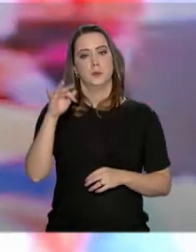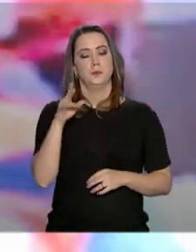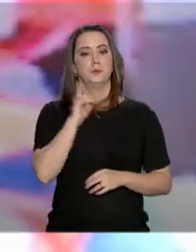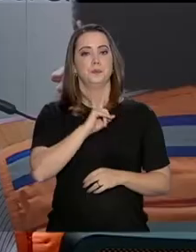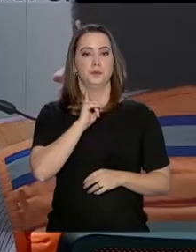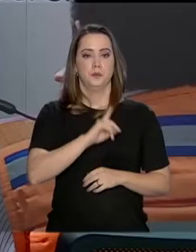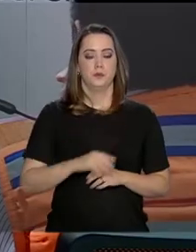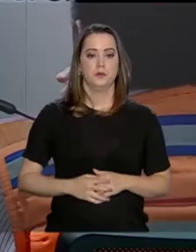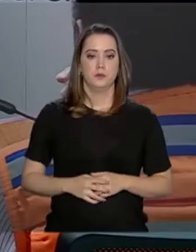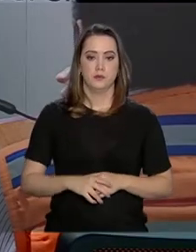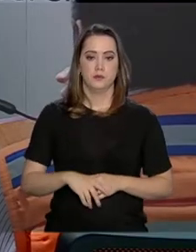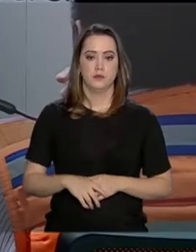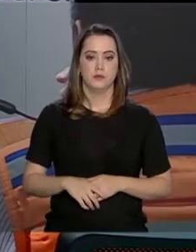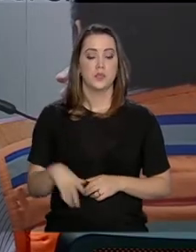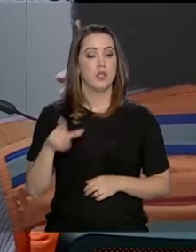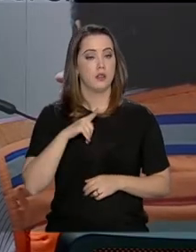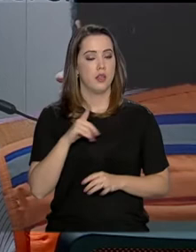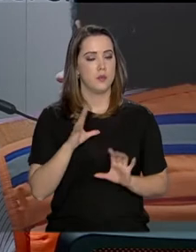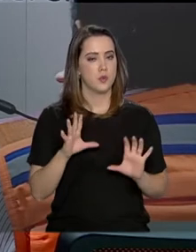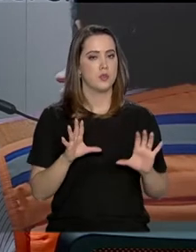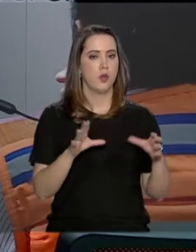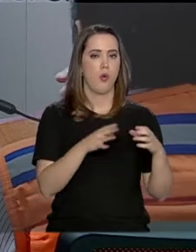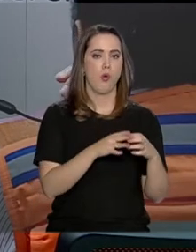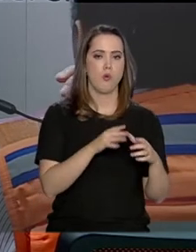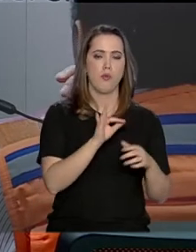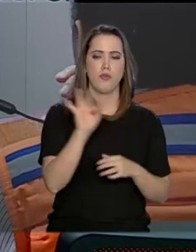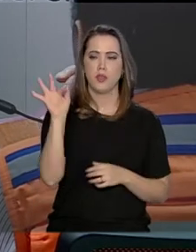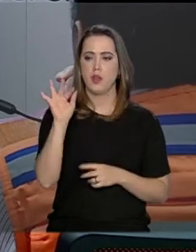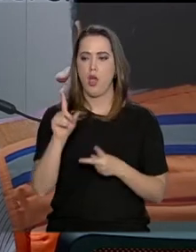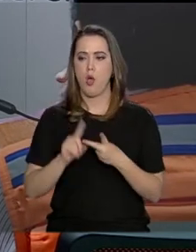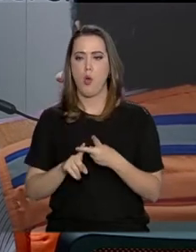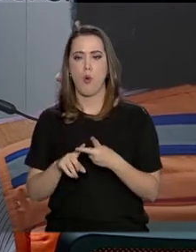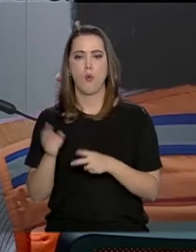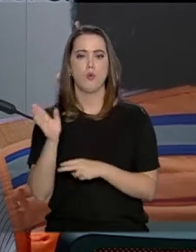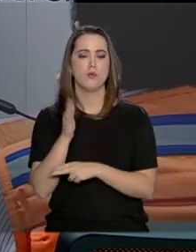Minas Gerais. Nós temos órgãos federais e estaduais participando.